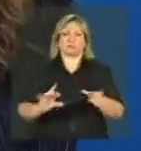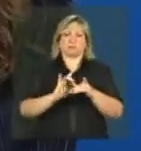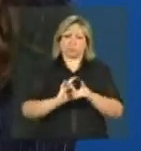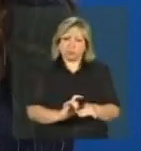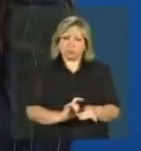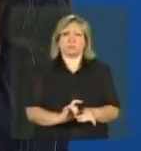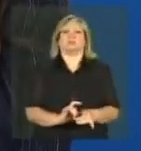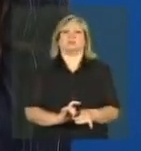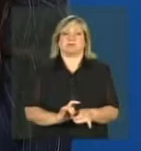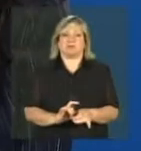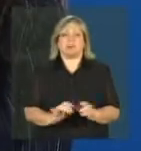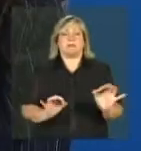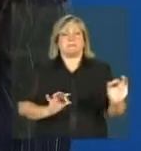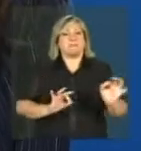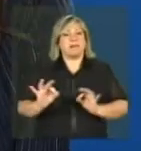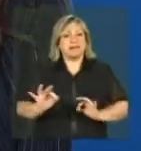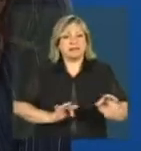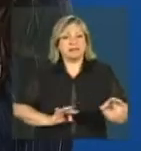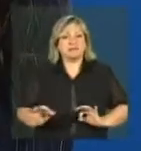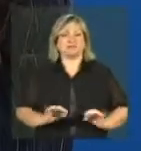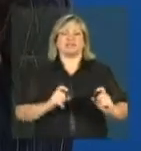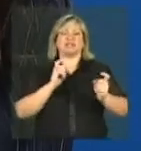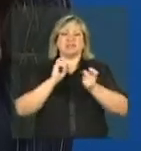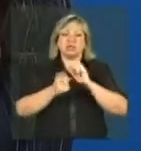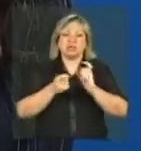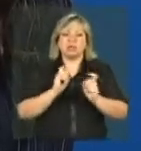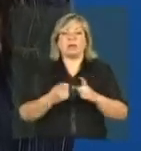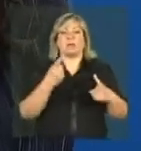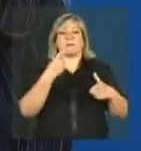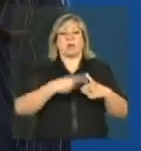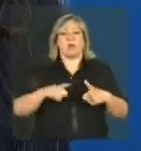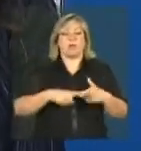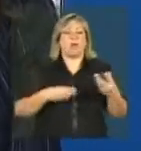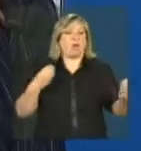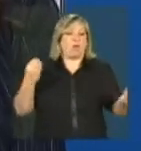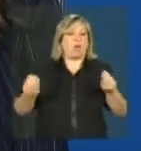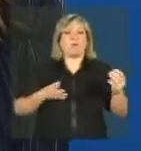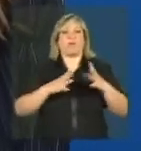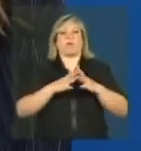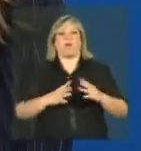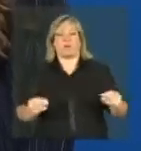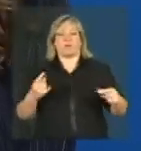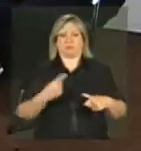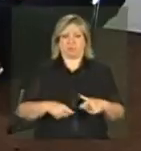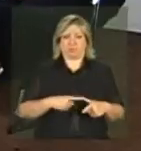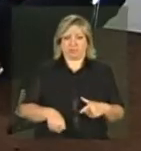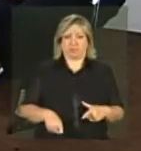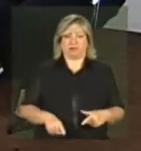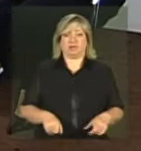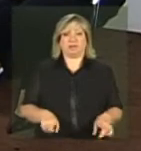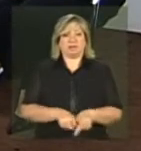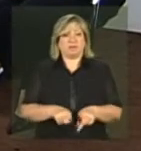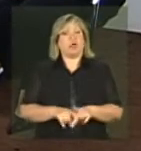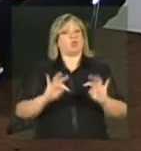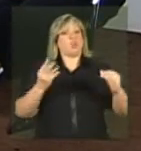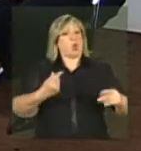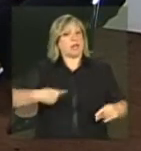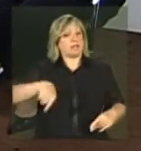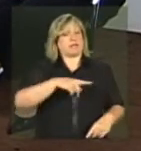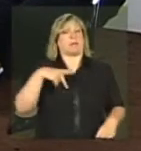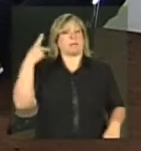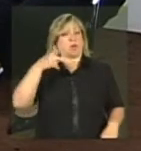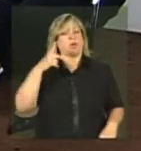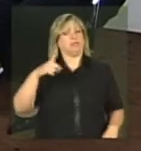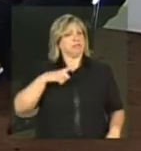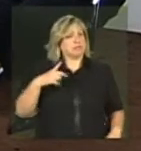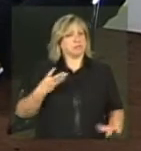colocou muito bem, planejem, discutam seus problemas e suas potencialidades, né? Todas essas políticas têm muita